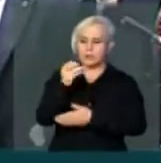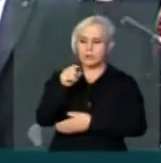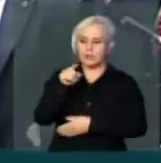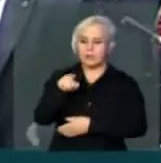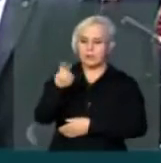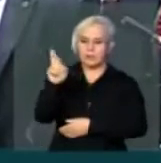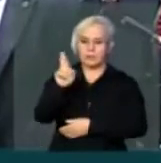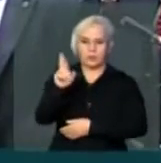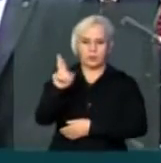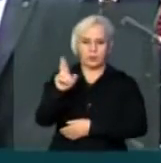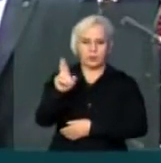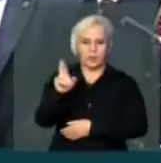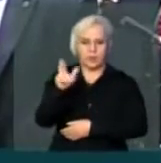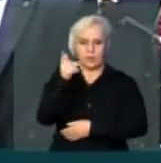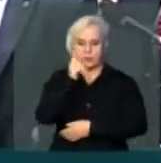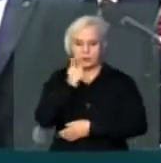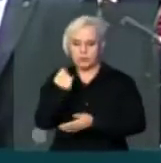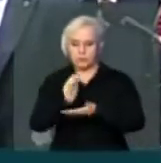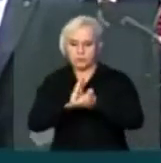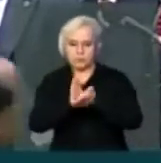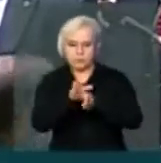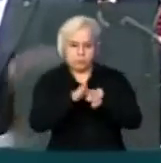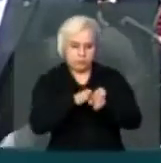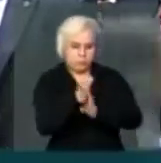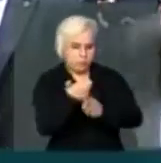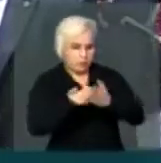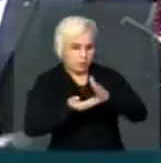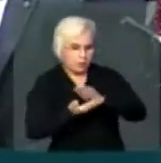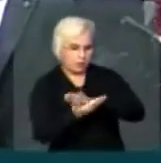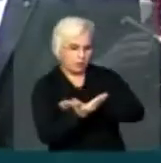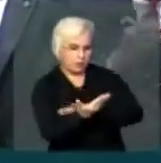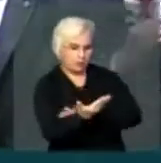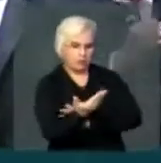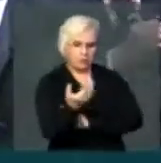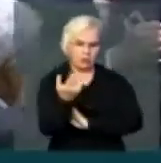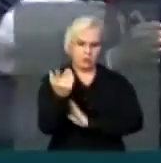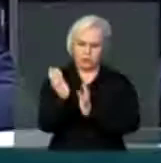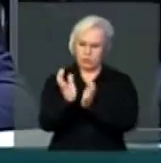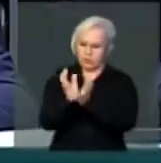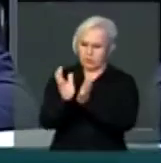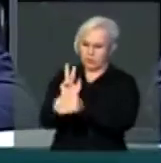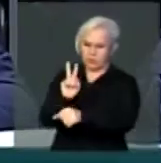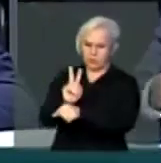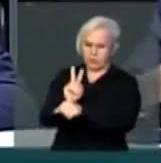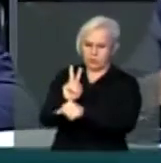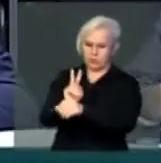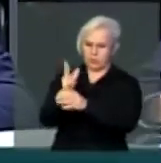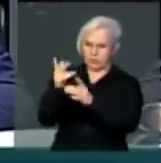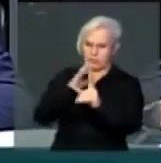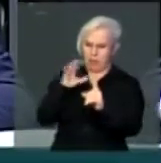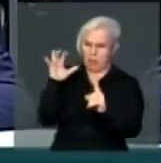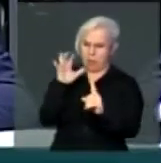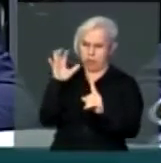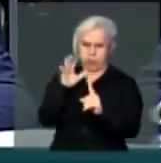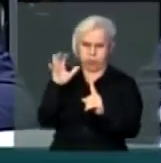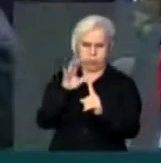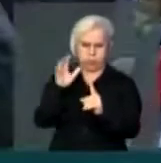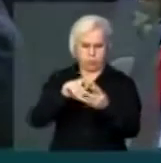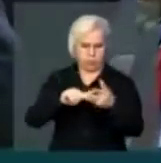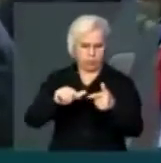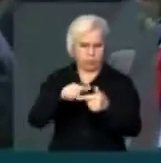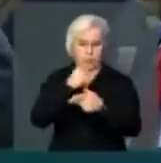reais para direcionar um parecer. Os seus anjos da guarda aí, que estão numa pressão absurda,